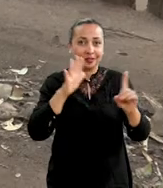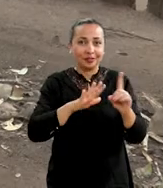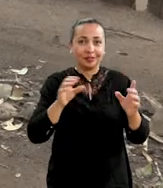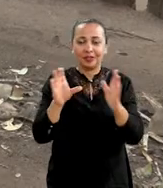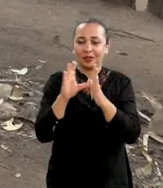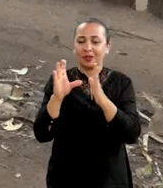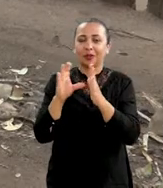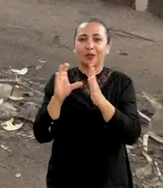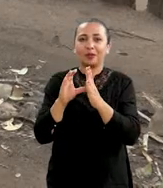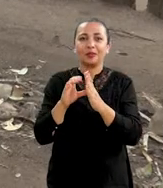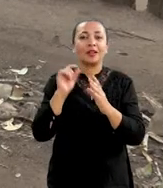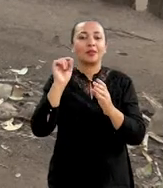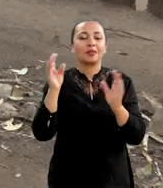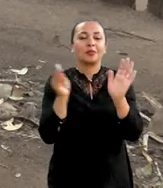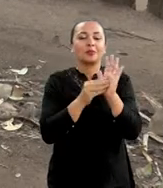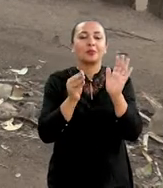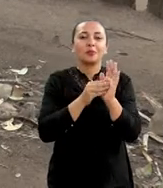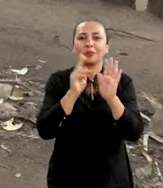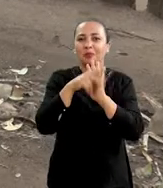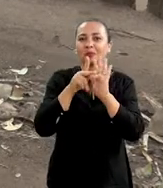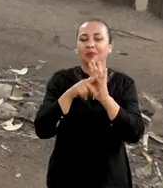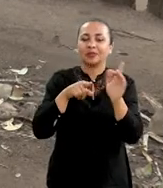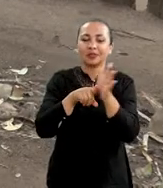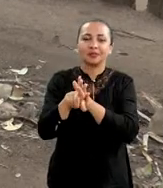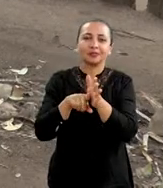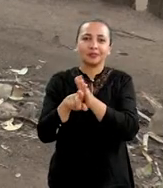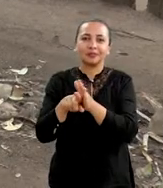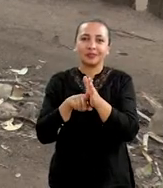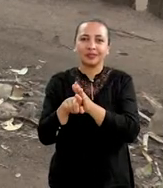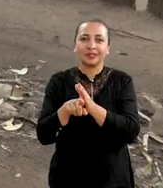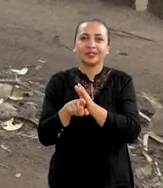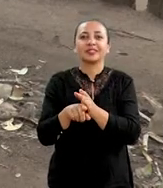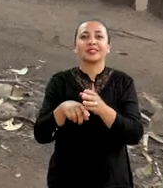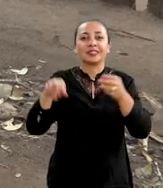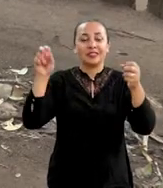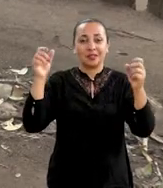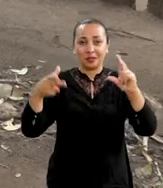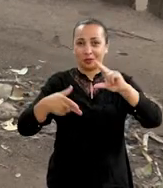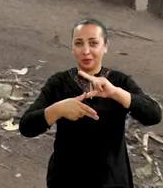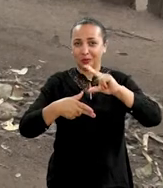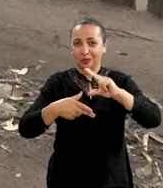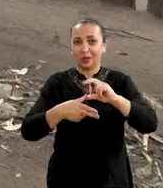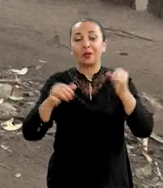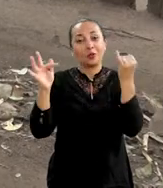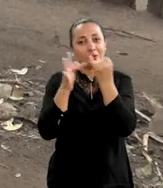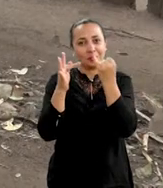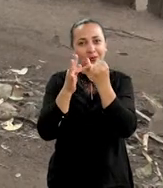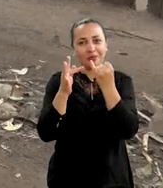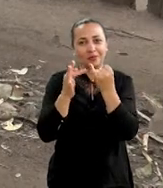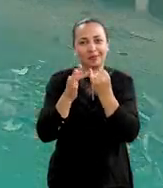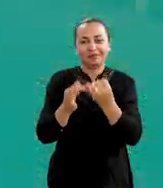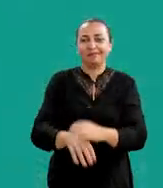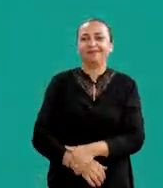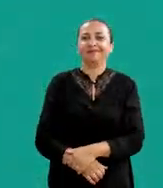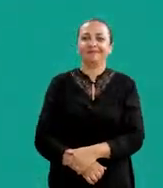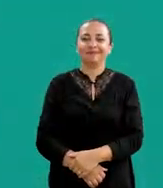Incentivar essa atividade nas comunidades é o que propõe um projeto de pesquisa do Instituto Federal Baiano.